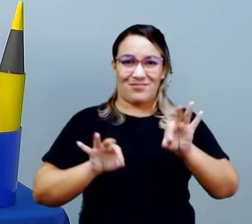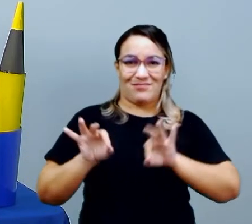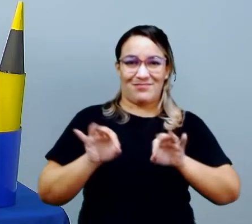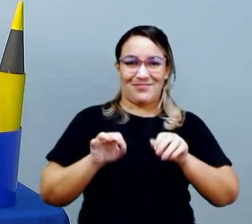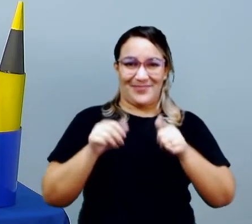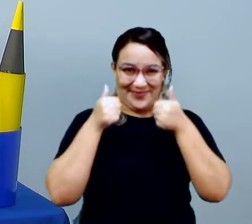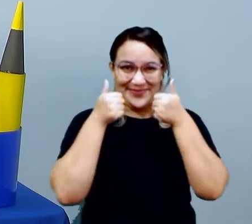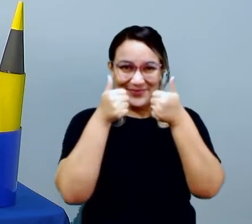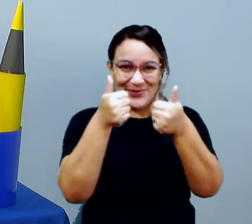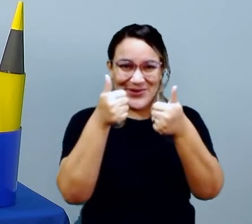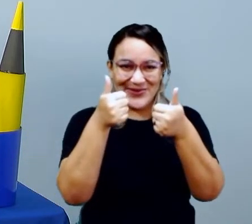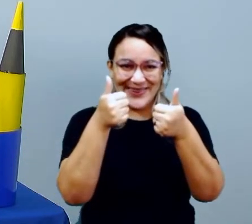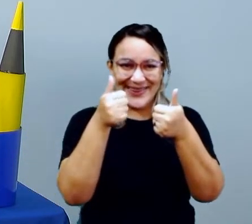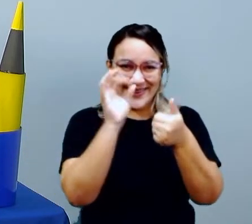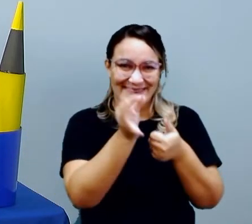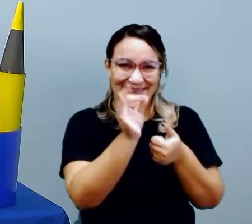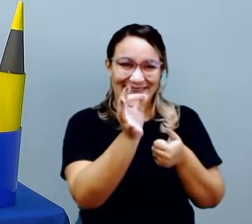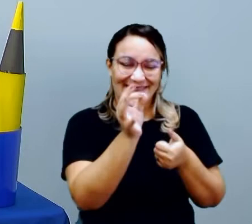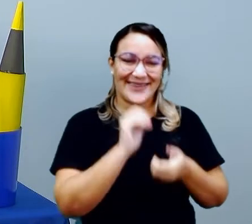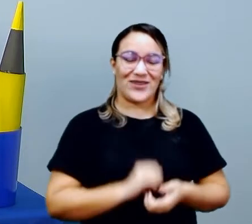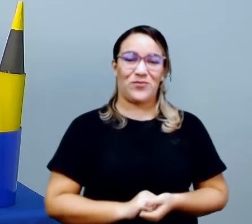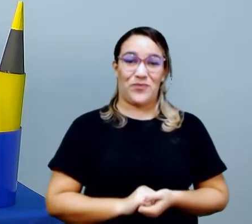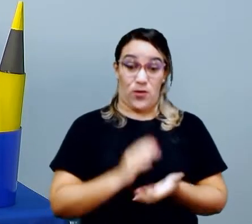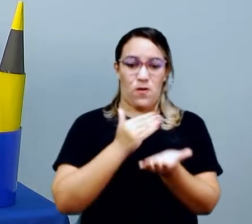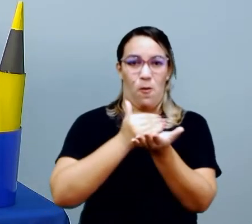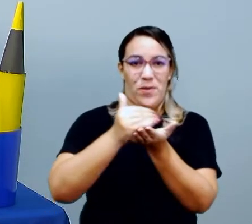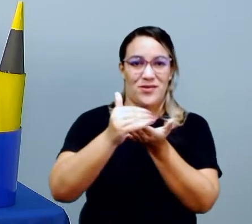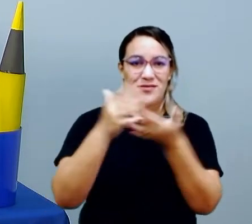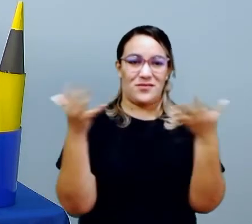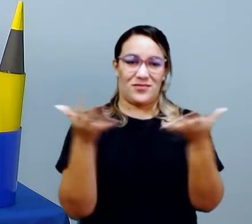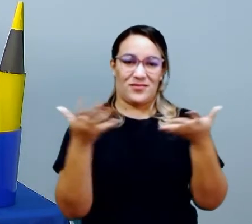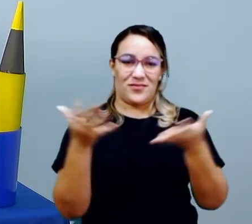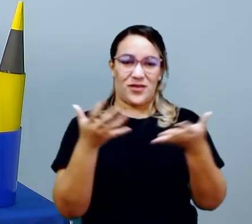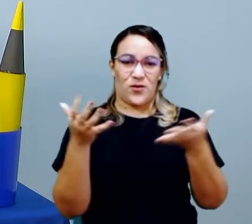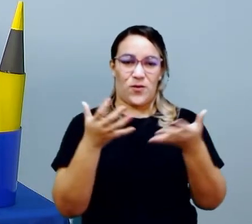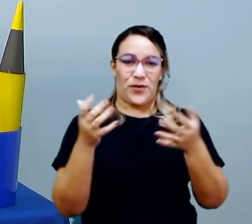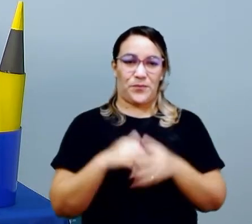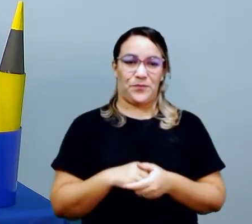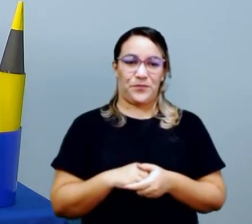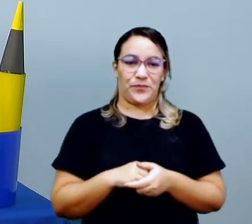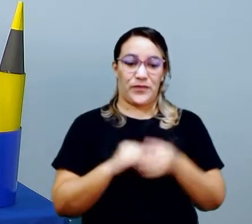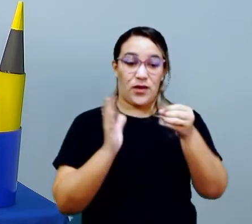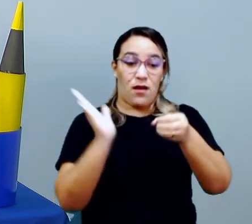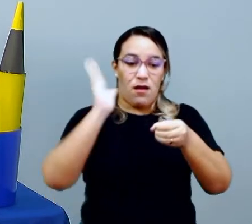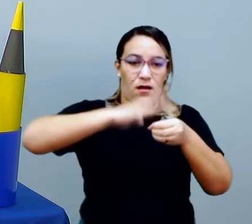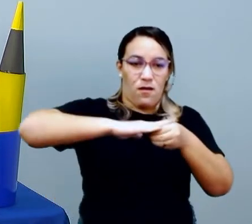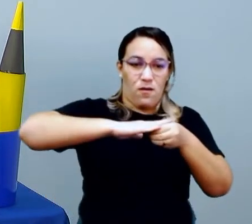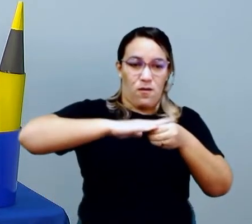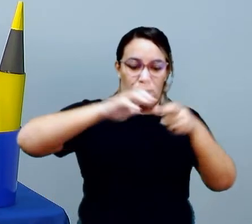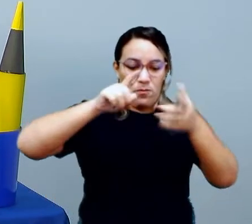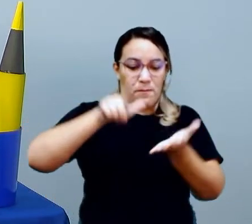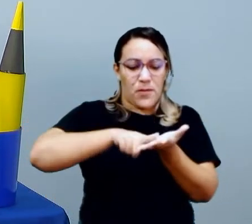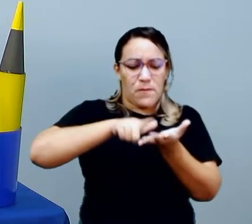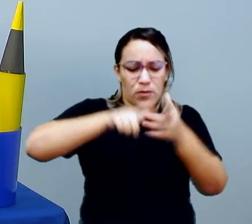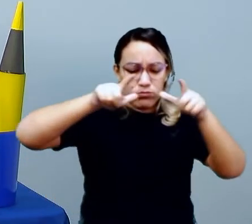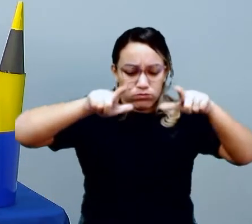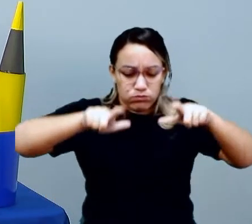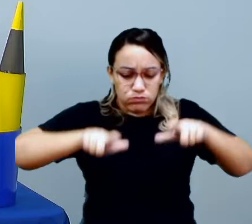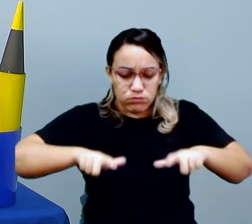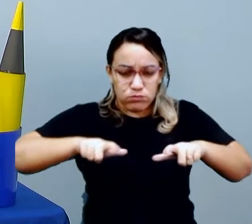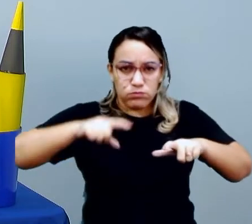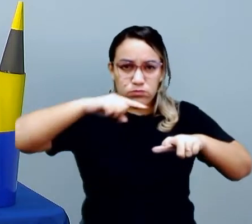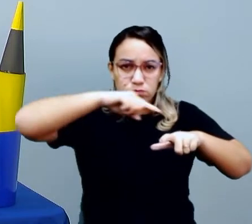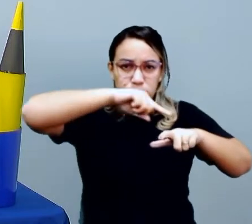marcar o nosso círculo, certo? Vamos começar. A gente pega a tampinha, ó, e marca aqui.